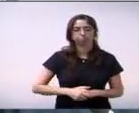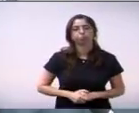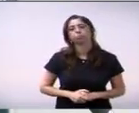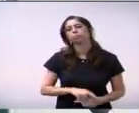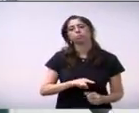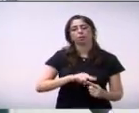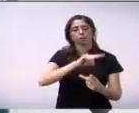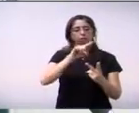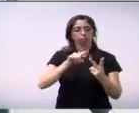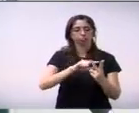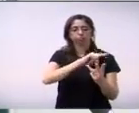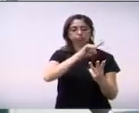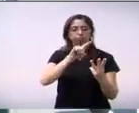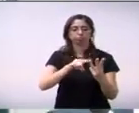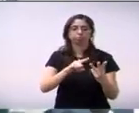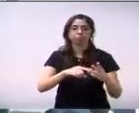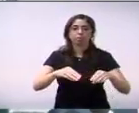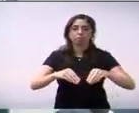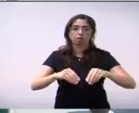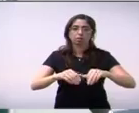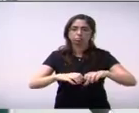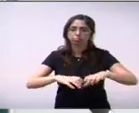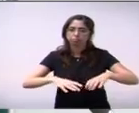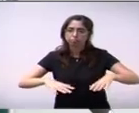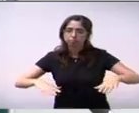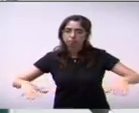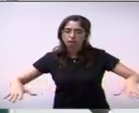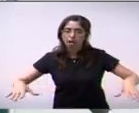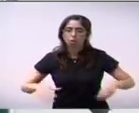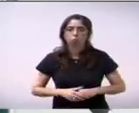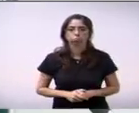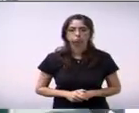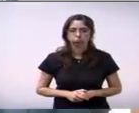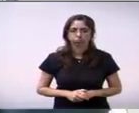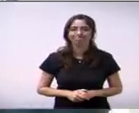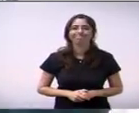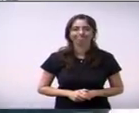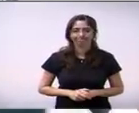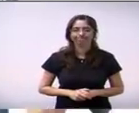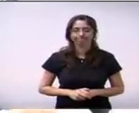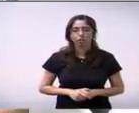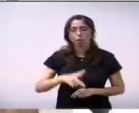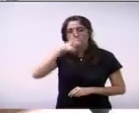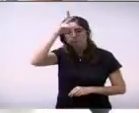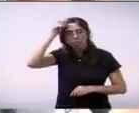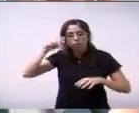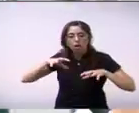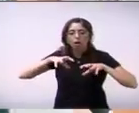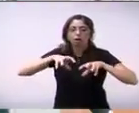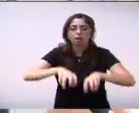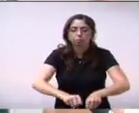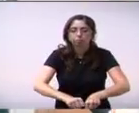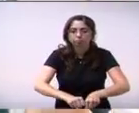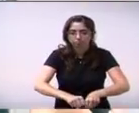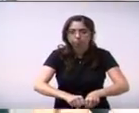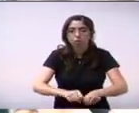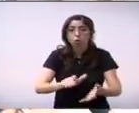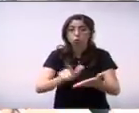desapropriações em Paulínia ultrapassam 33 milhões nos últimos 12 meses matéria do jornal